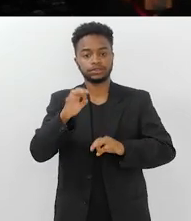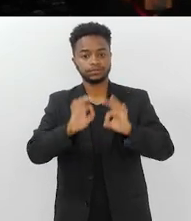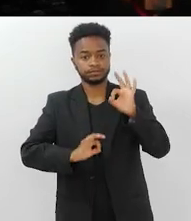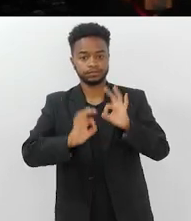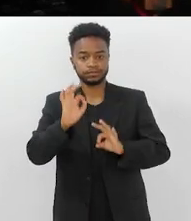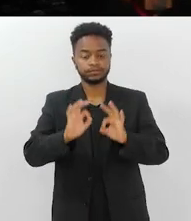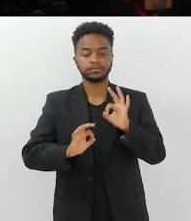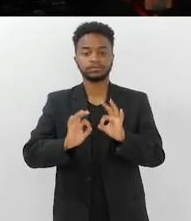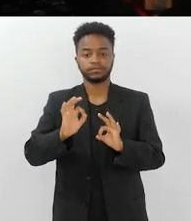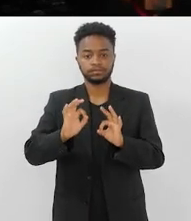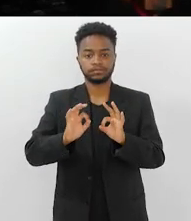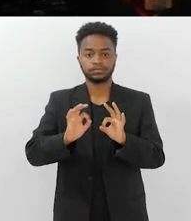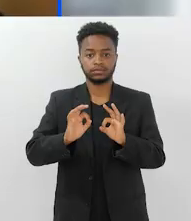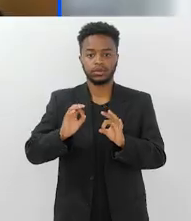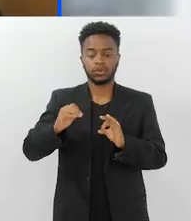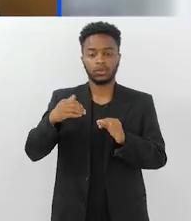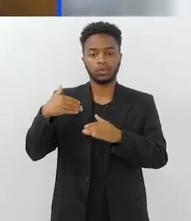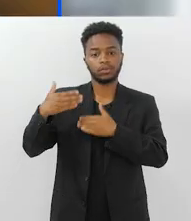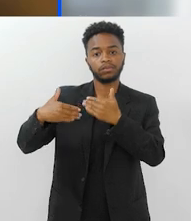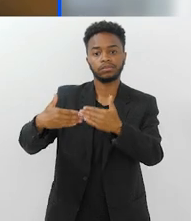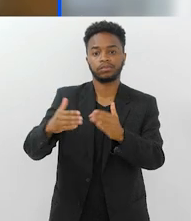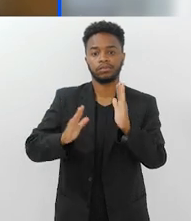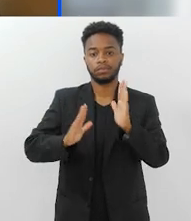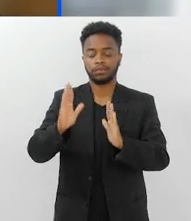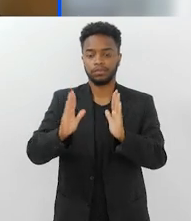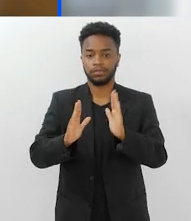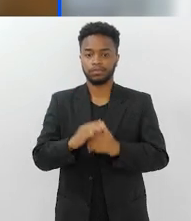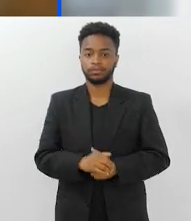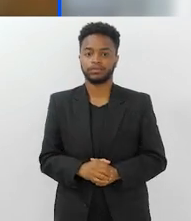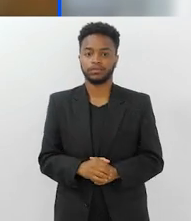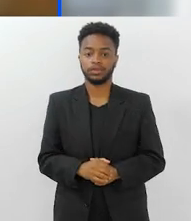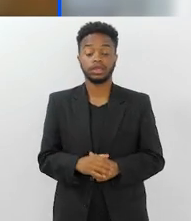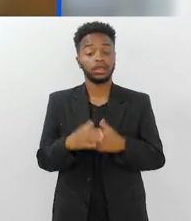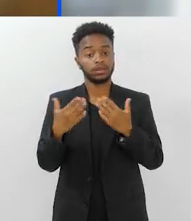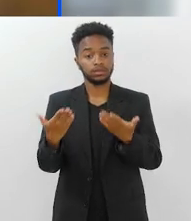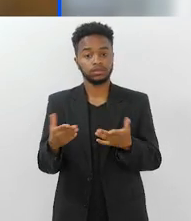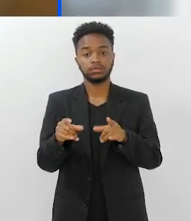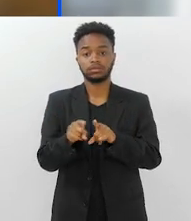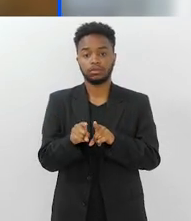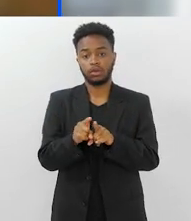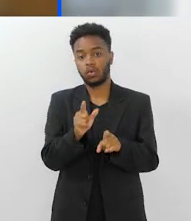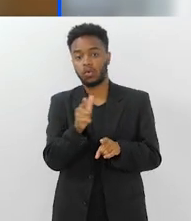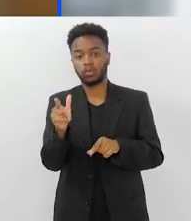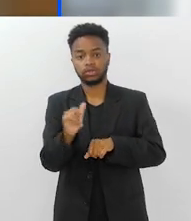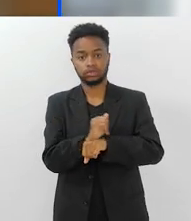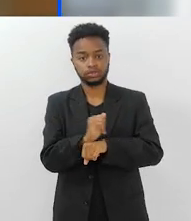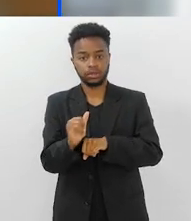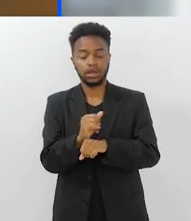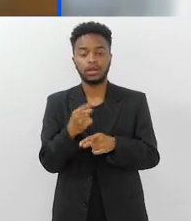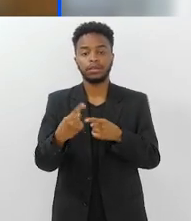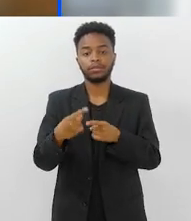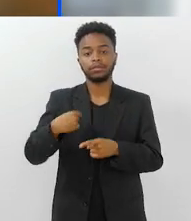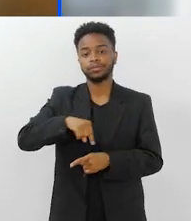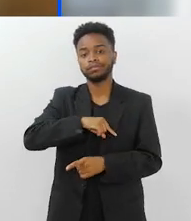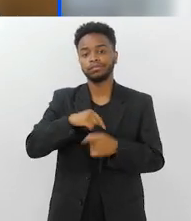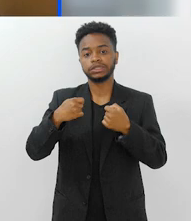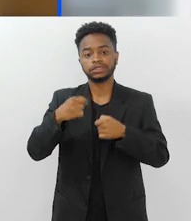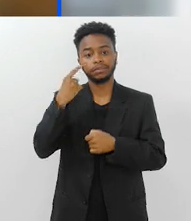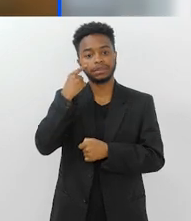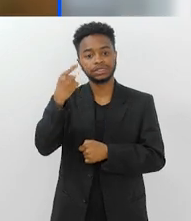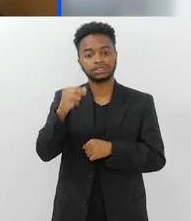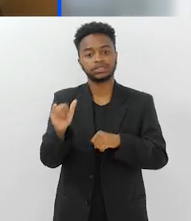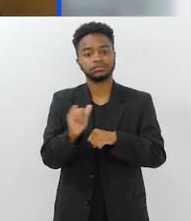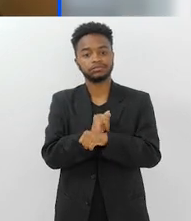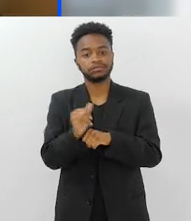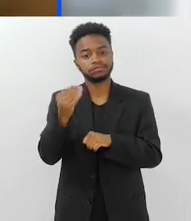durante esses eventos extremos, né? Isso também é uma outra medida. gente precisa pensar em